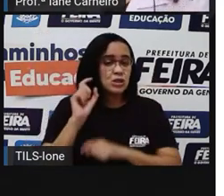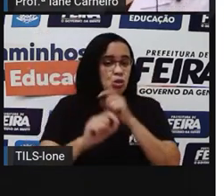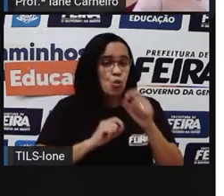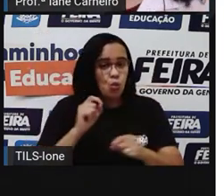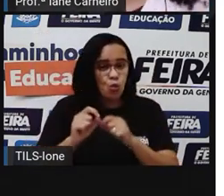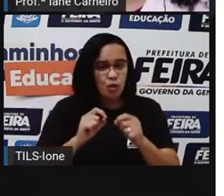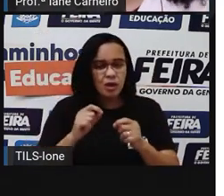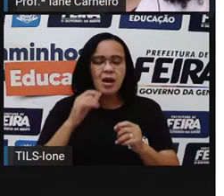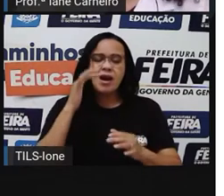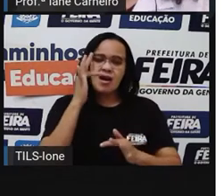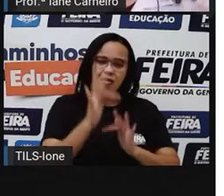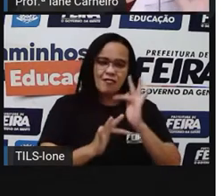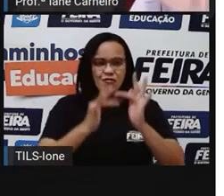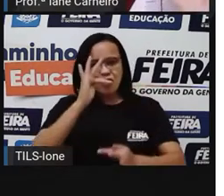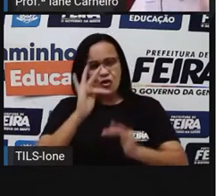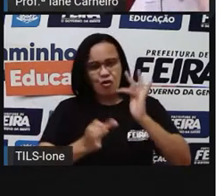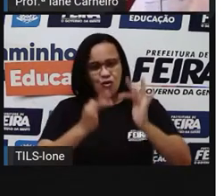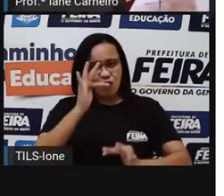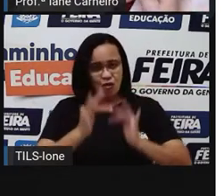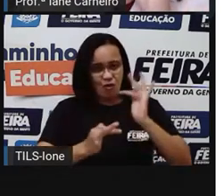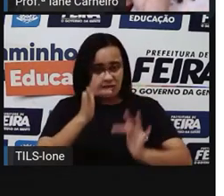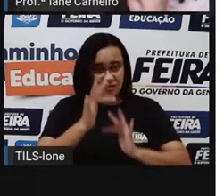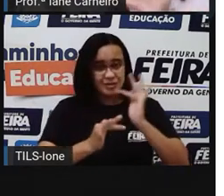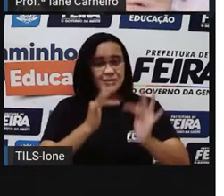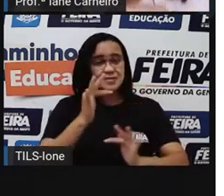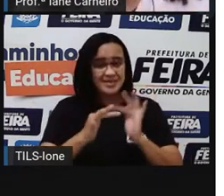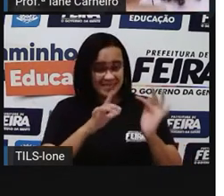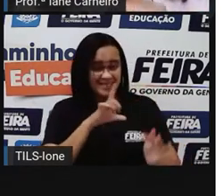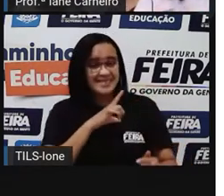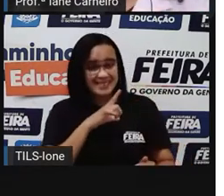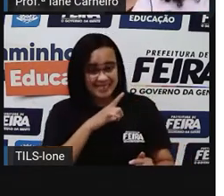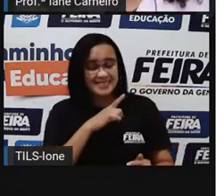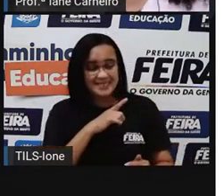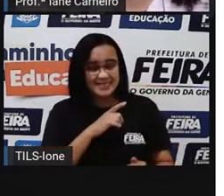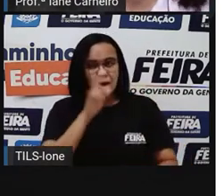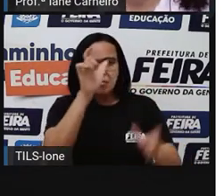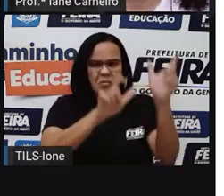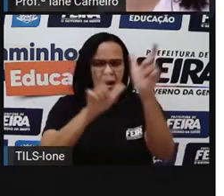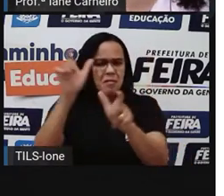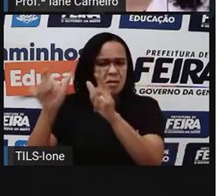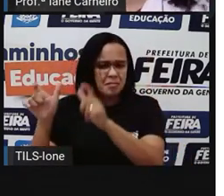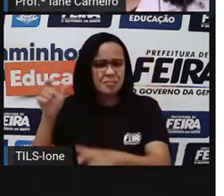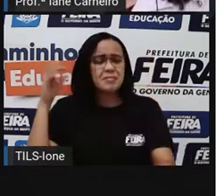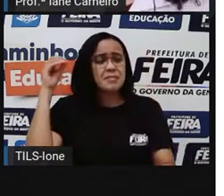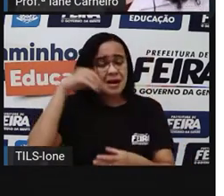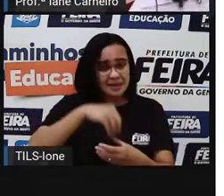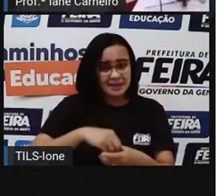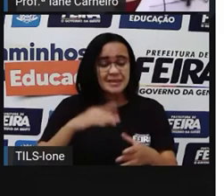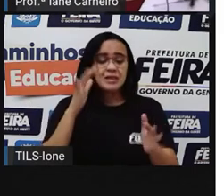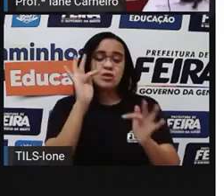músicas, faz vídeos, né? E eles fazem esses personagens fofinhos aí do folclore, tá bom?